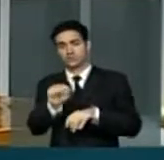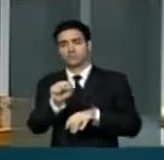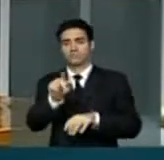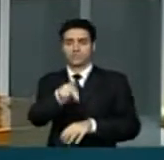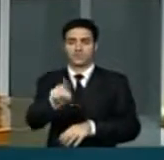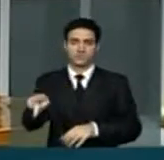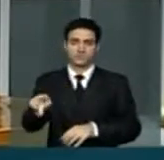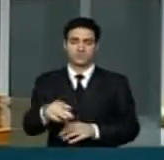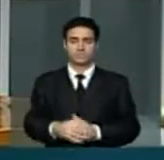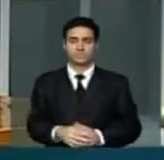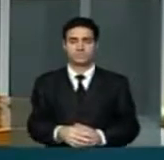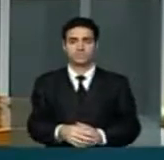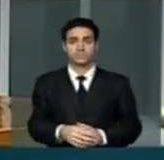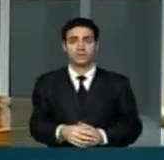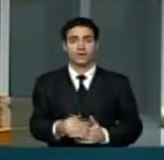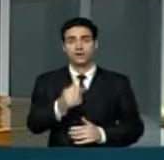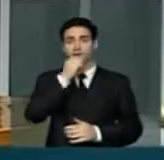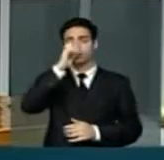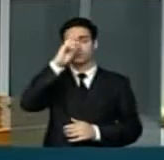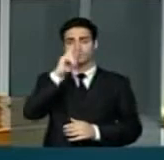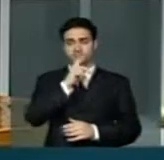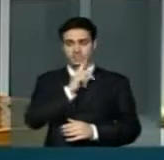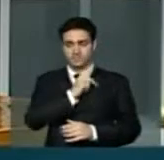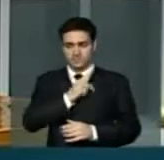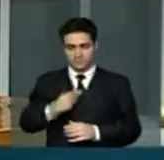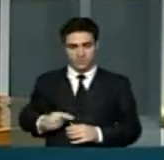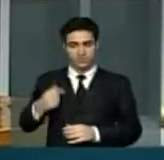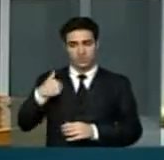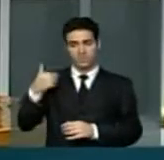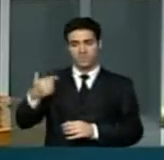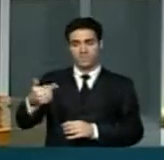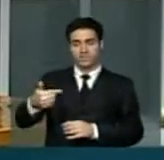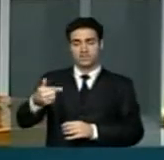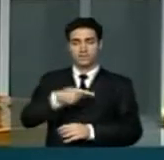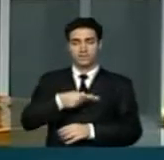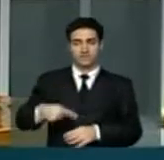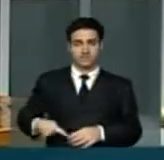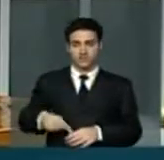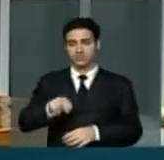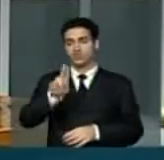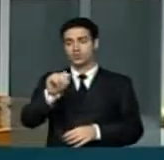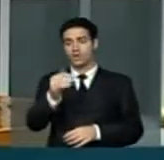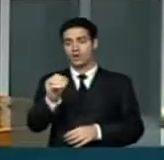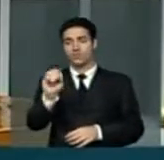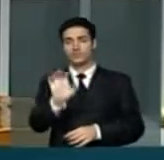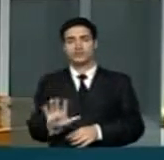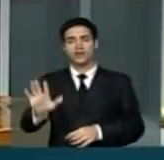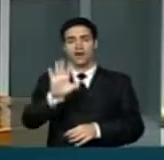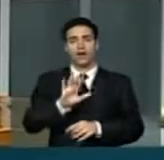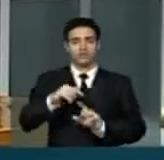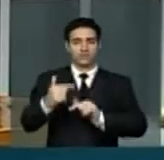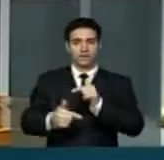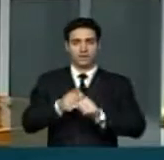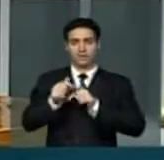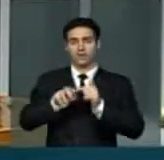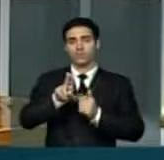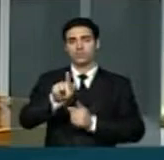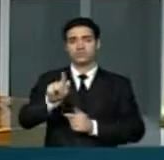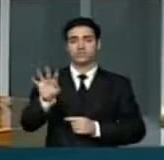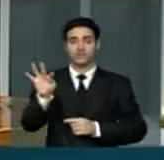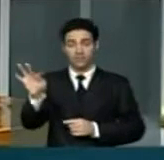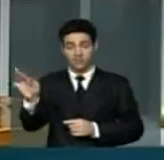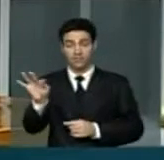do mestre. Sr. Presidente, sou vice-presidente da União Geral dos Trabalhadores, UGT,